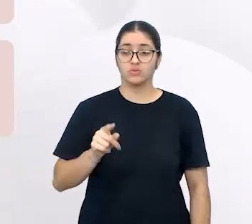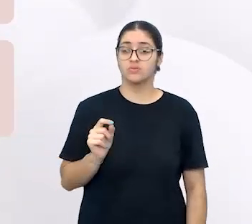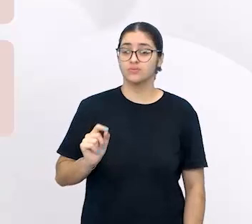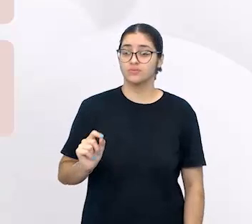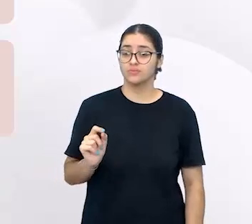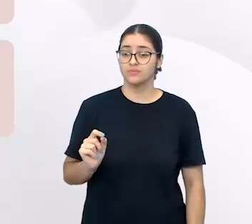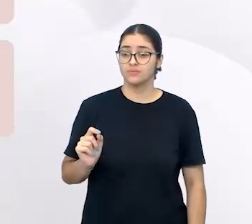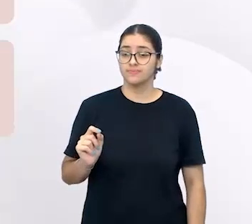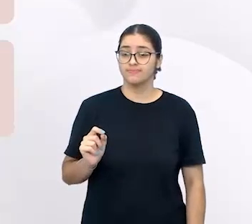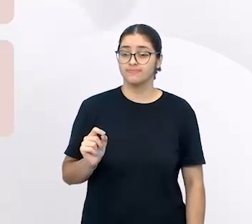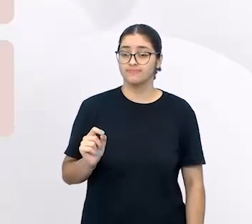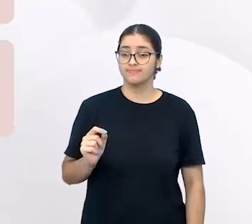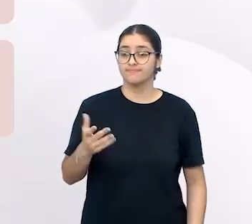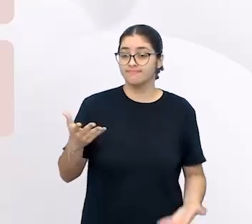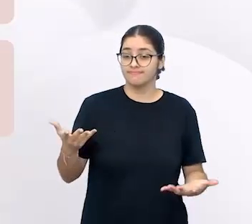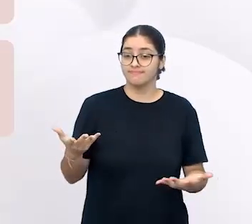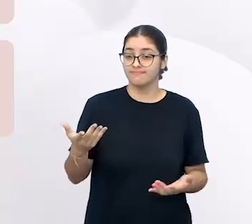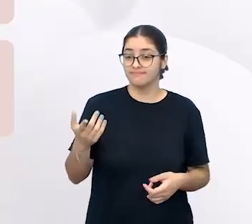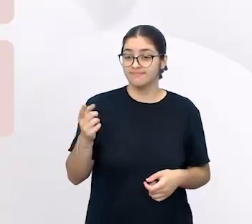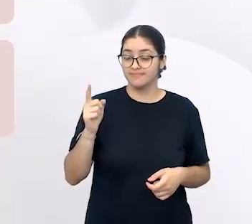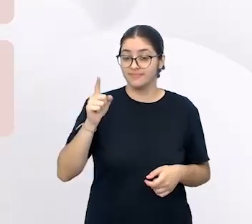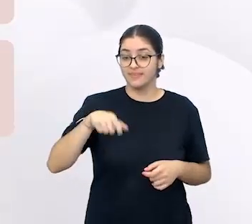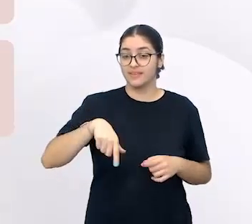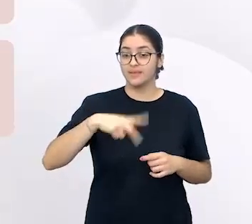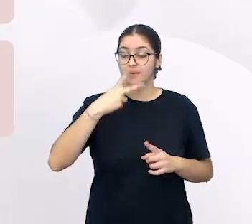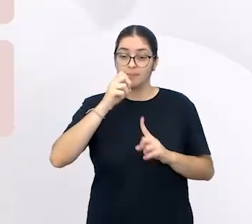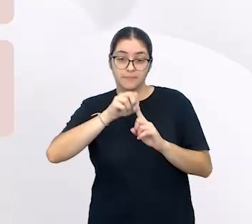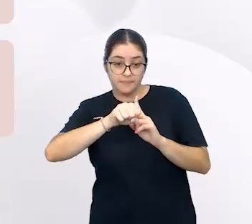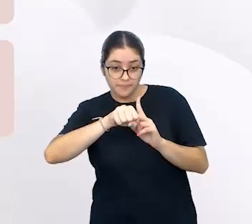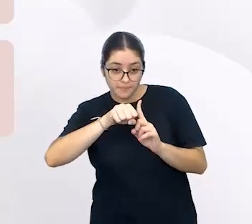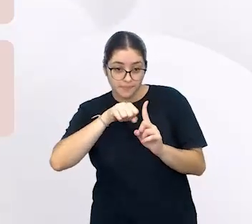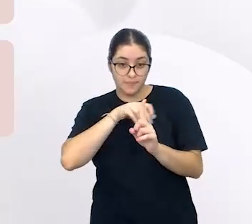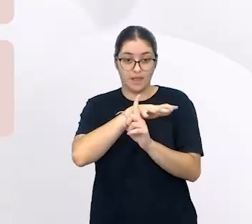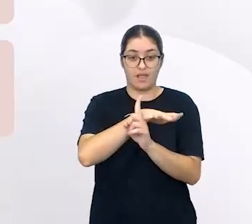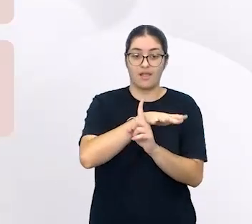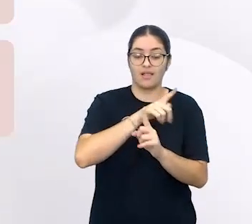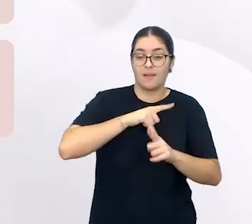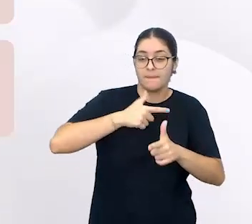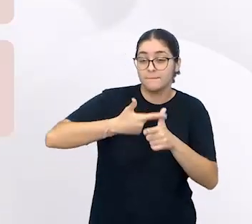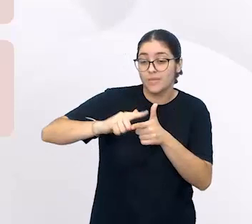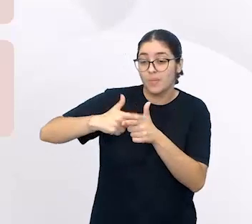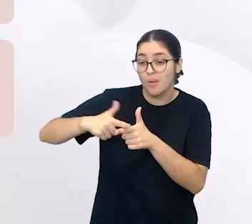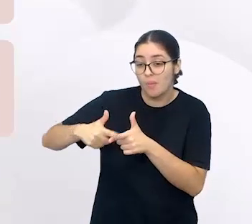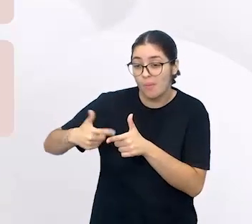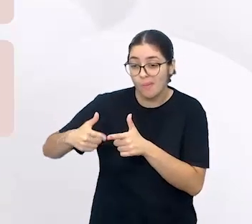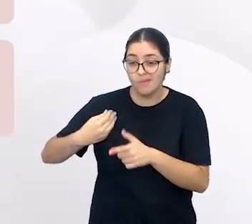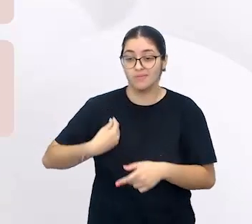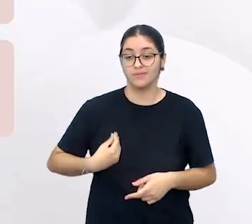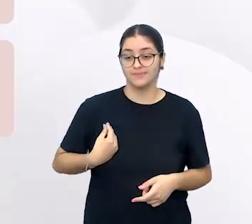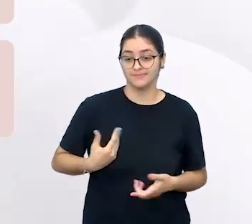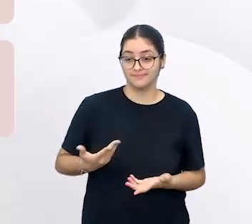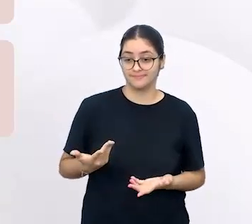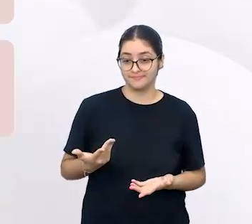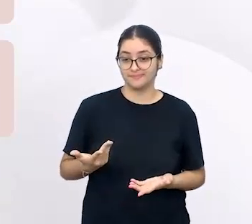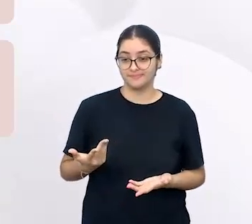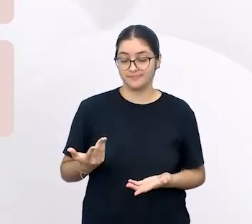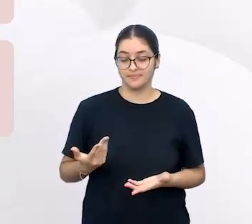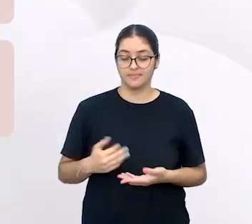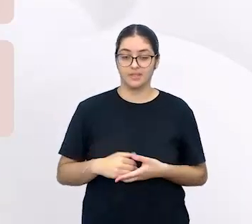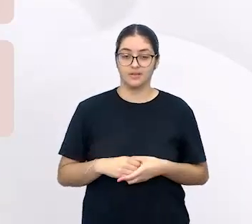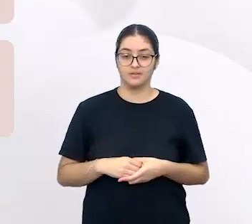Eu tenho um professor que ele é mediador. Que problematiza a realidade ao redor dos estudantes. é que